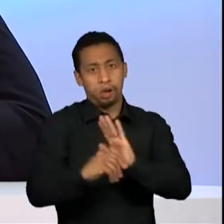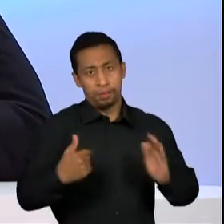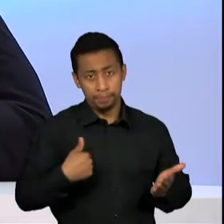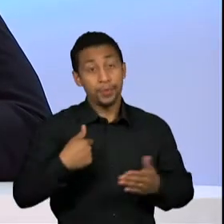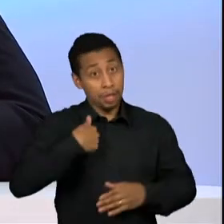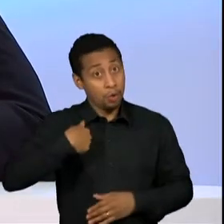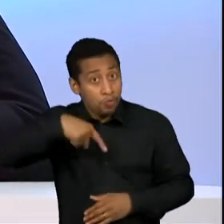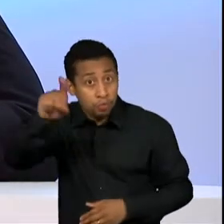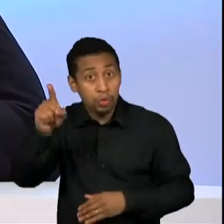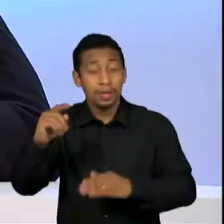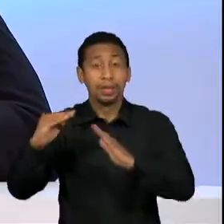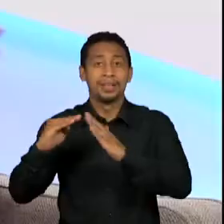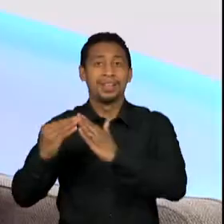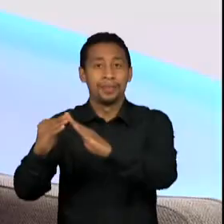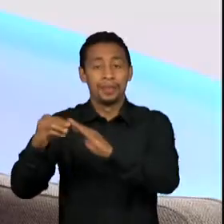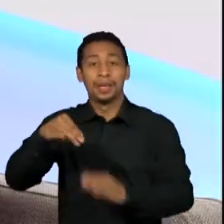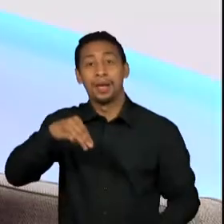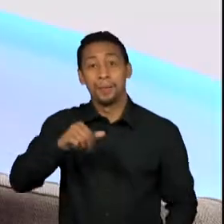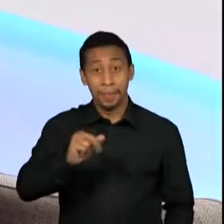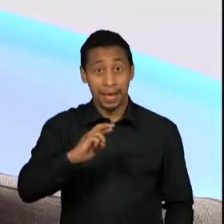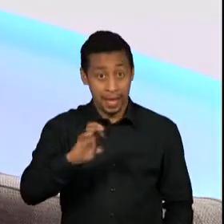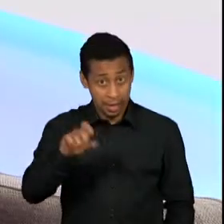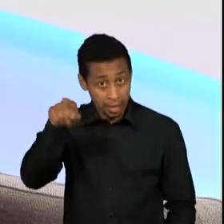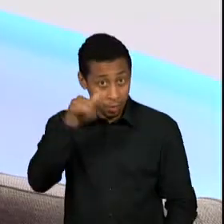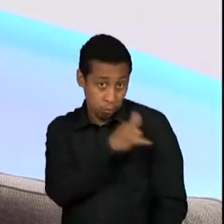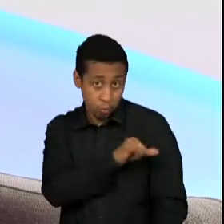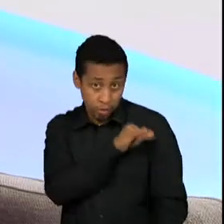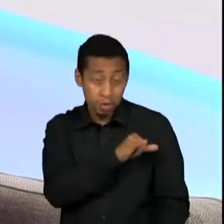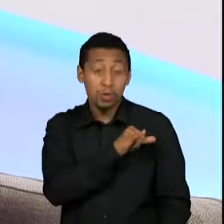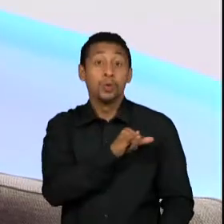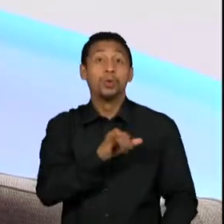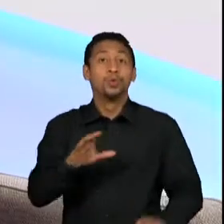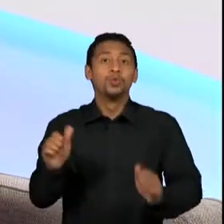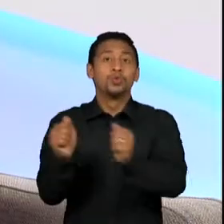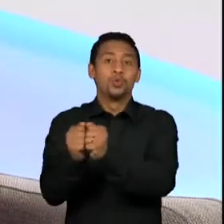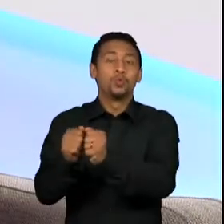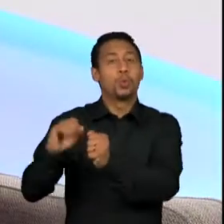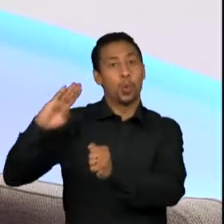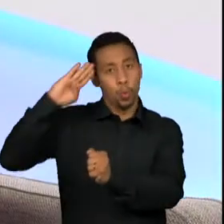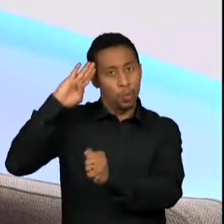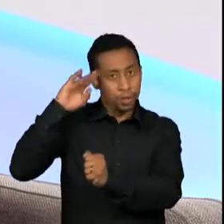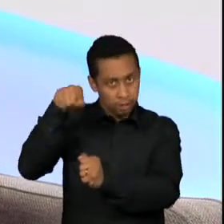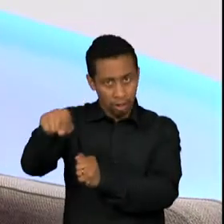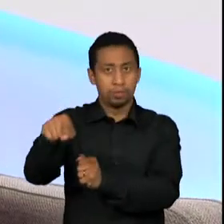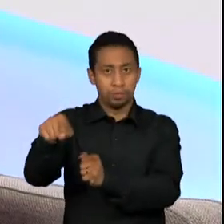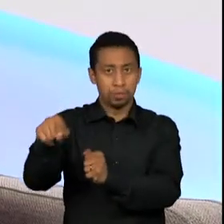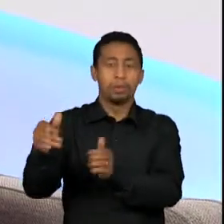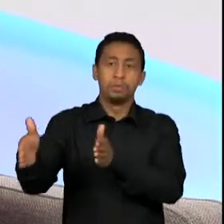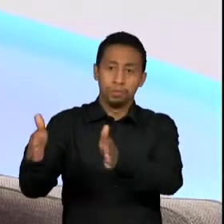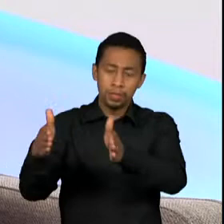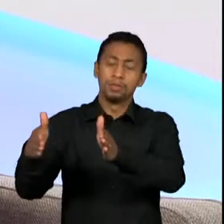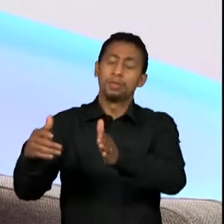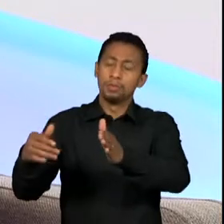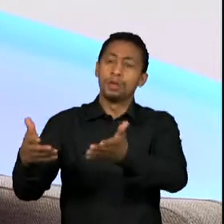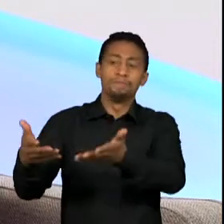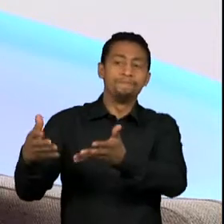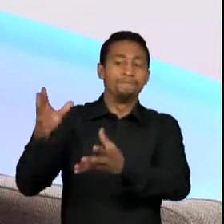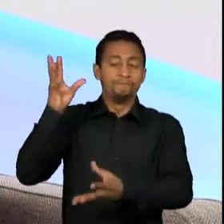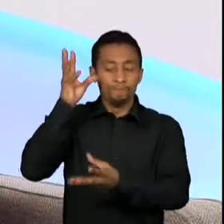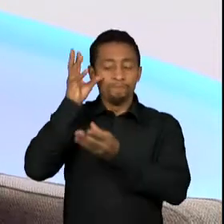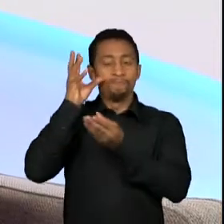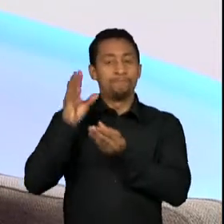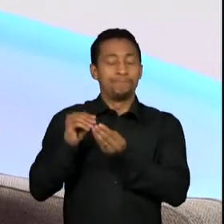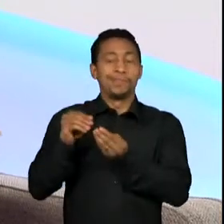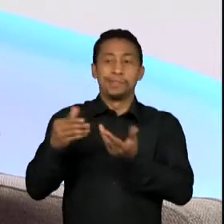favela da Maré, eu fui exatamente com o Exército que ocupava naquele momento. Então, nesse sentido foi o meu pronunciamento. Agora, com